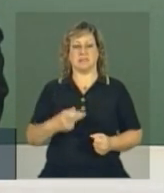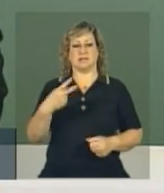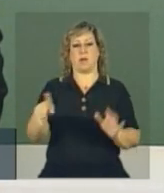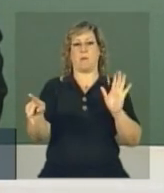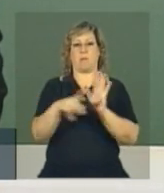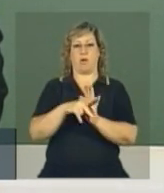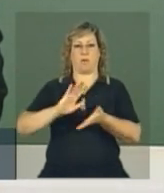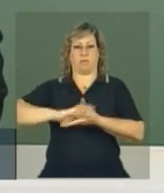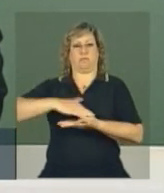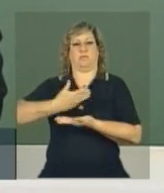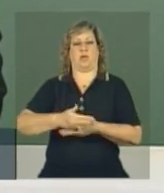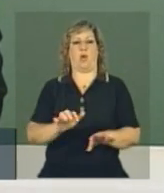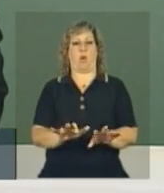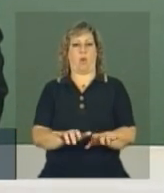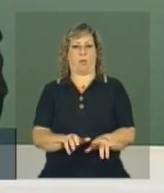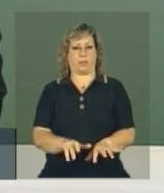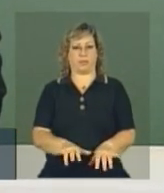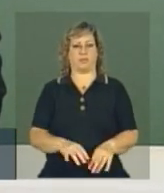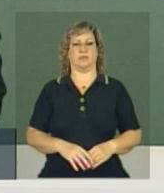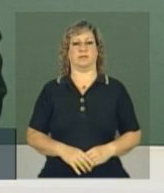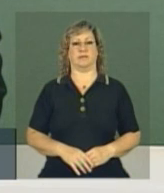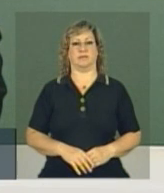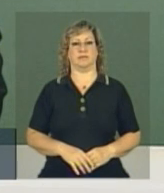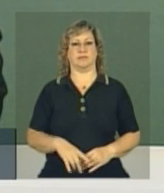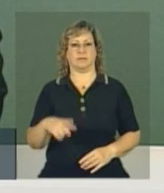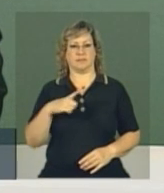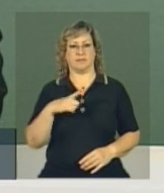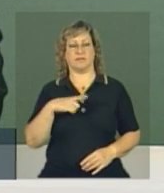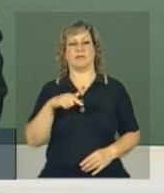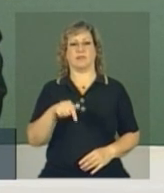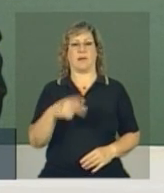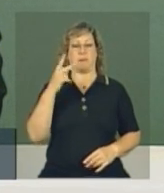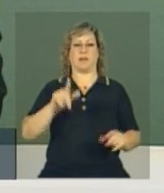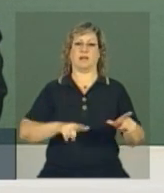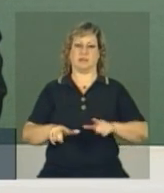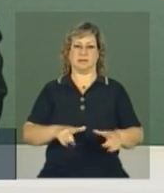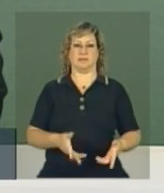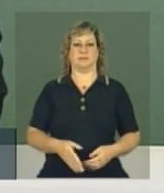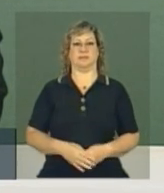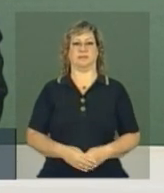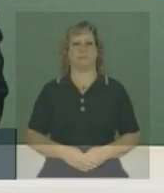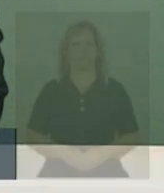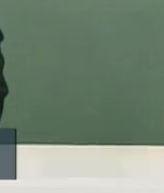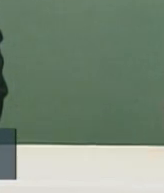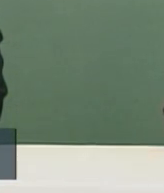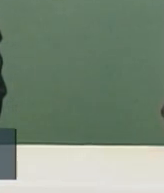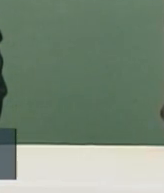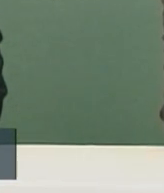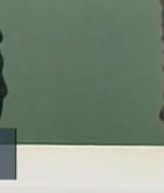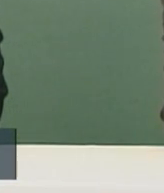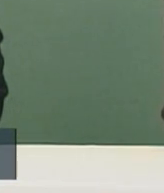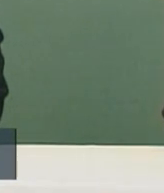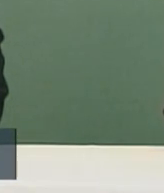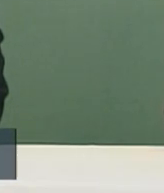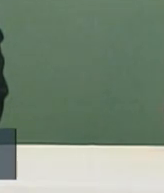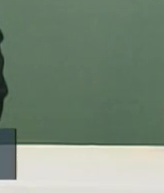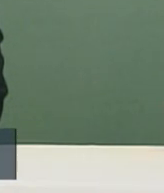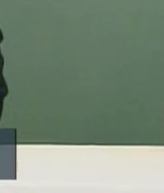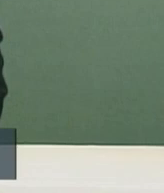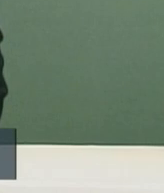equipamento de um notebook para trabalhar. Ela esqueceu de anunciar lá,